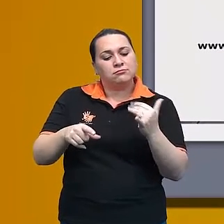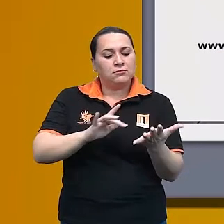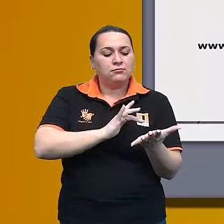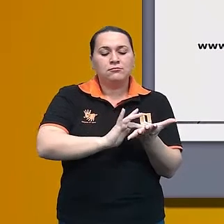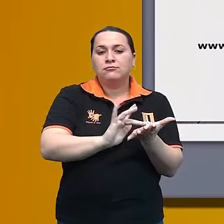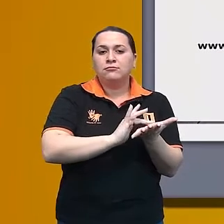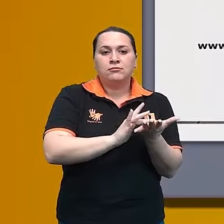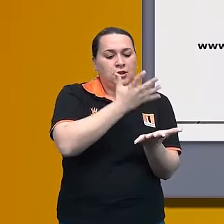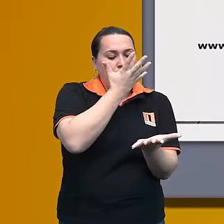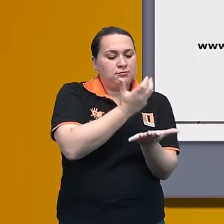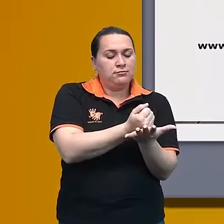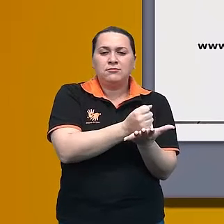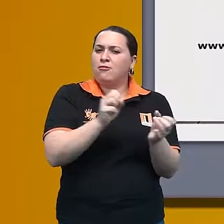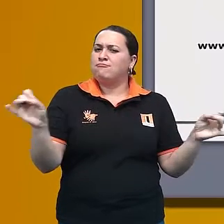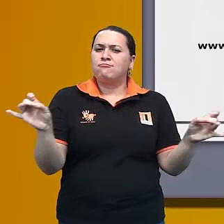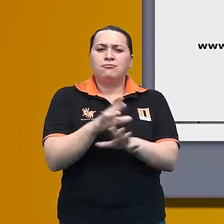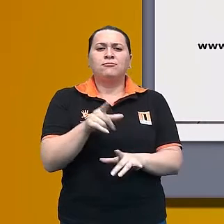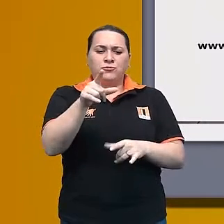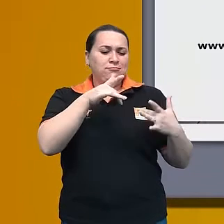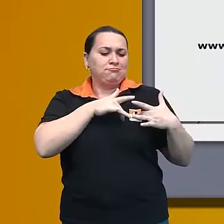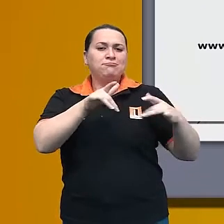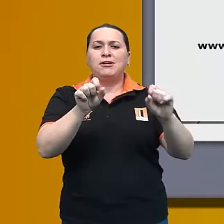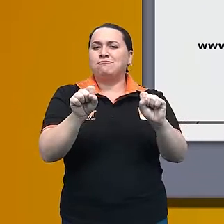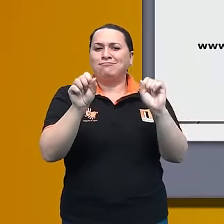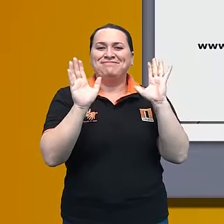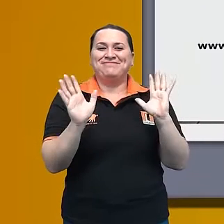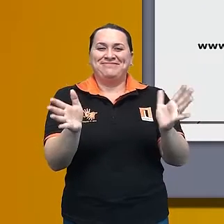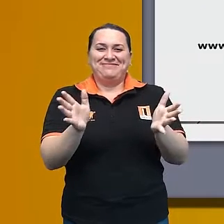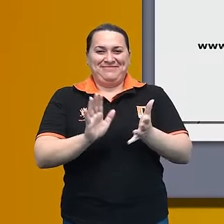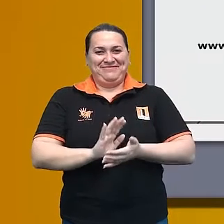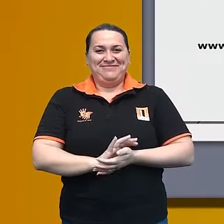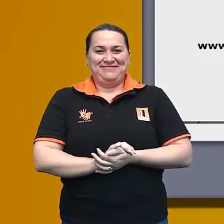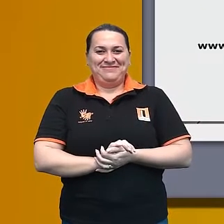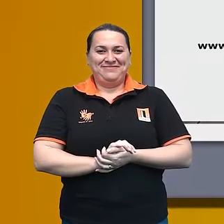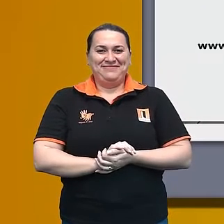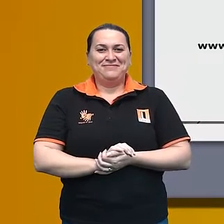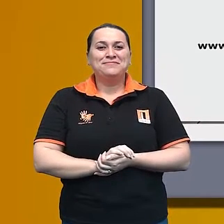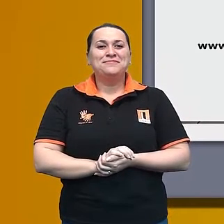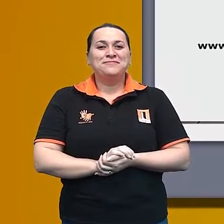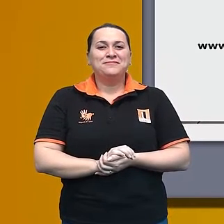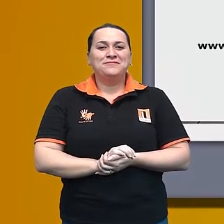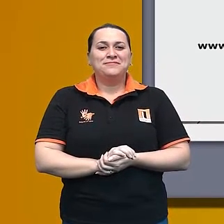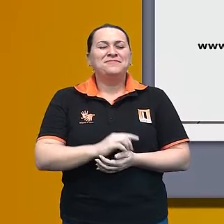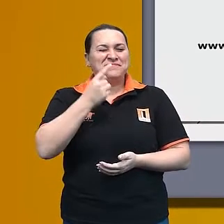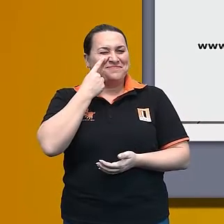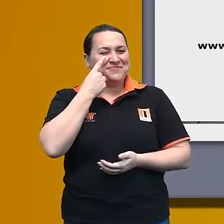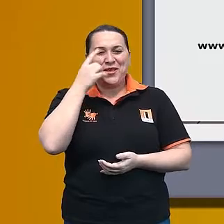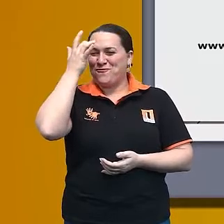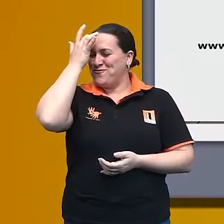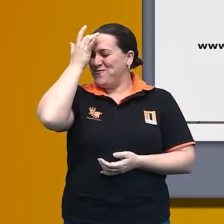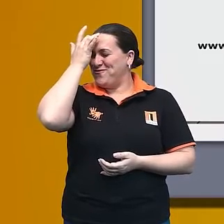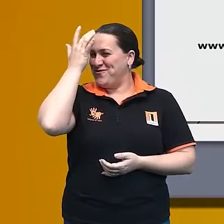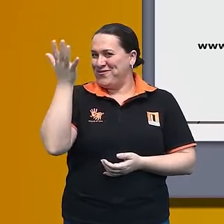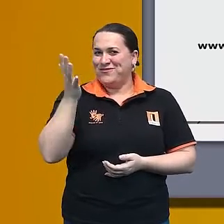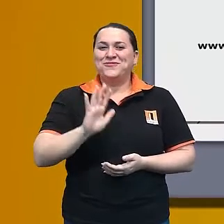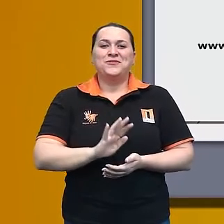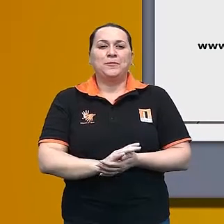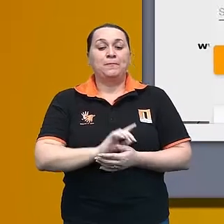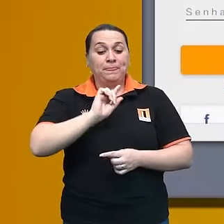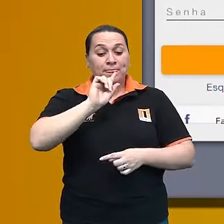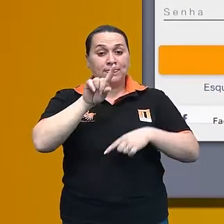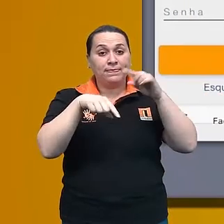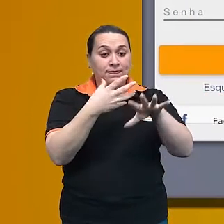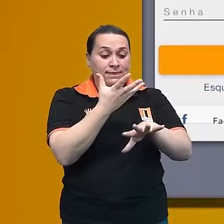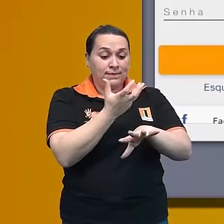ou tablet pronto você já pode doar veja como é fácil depois